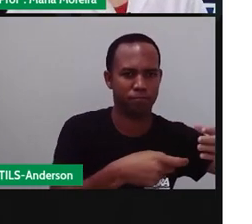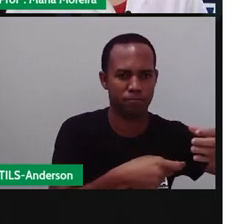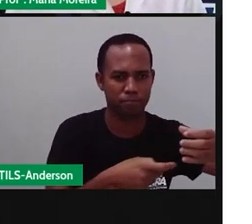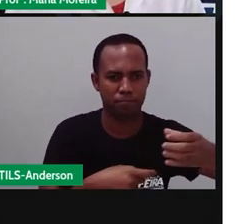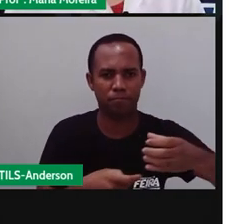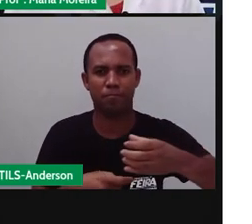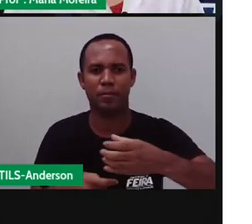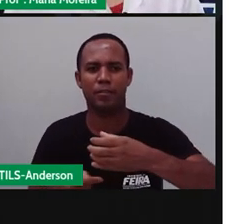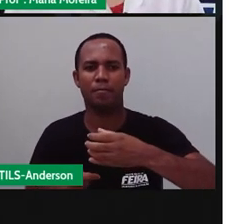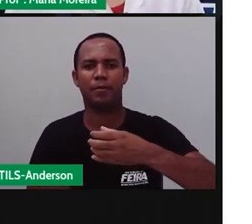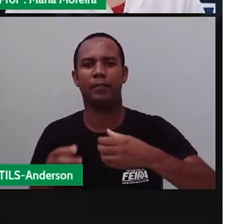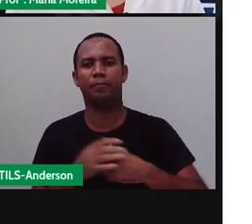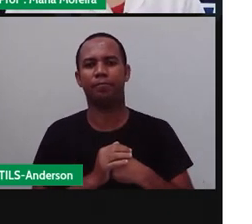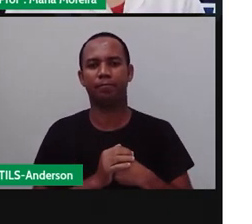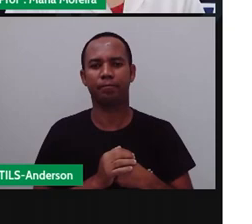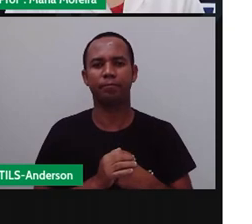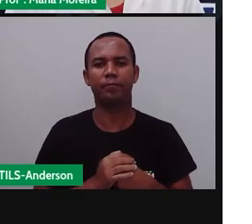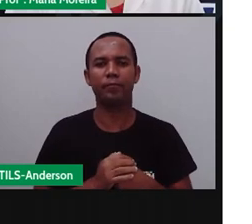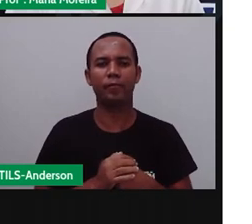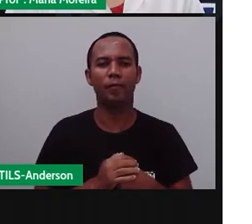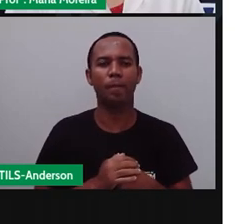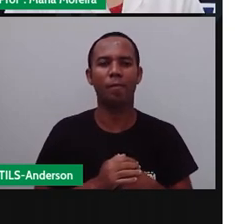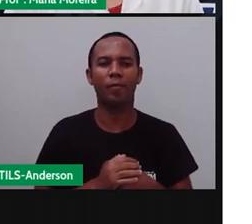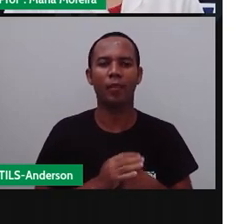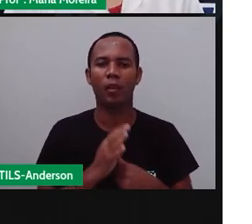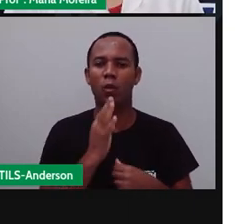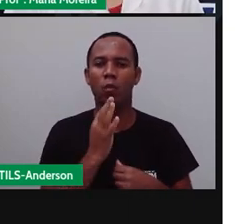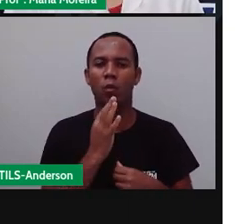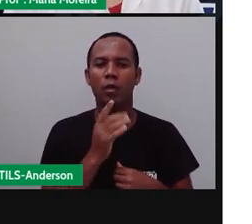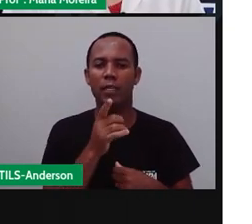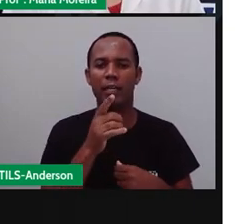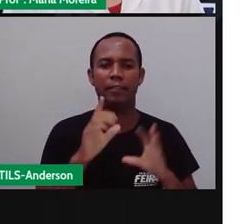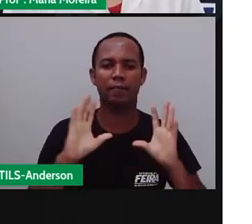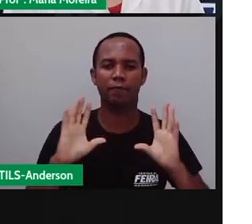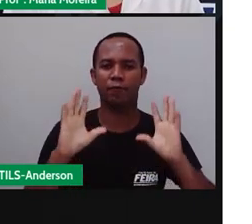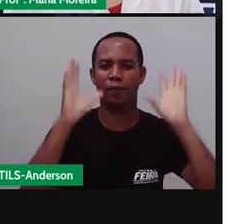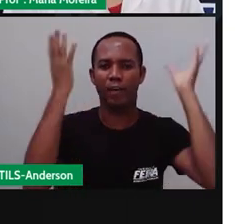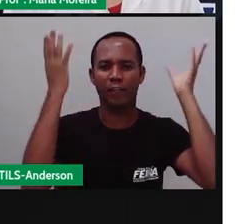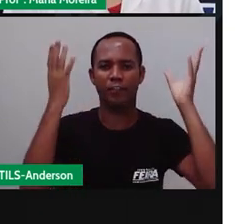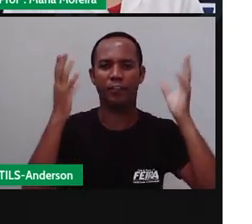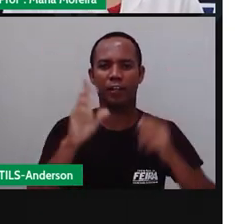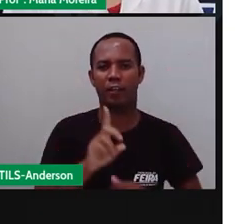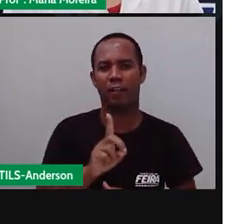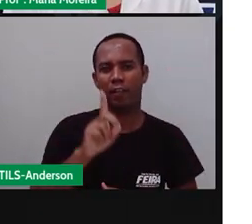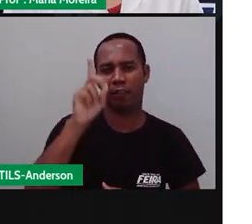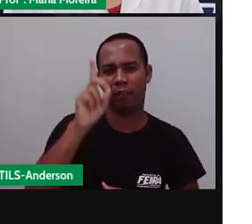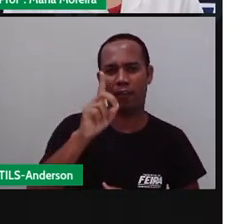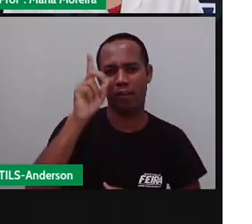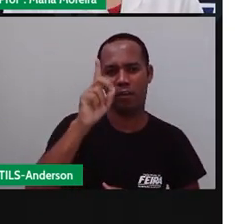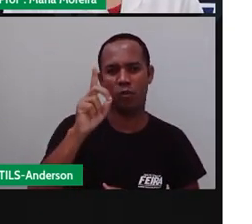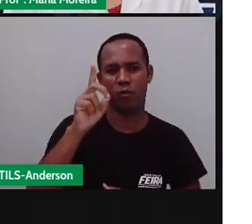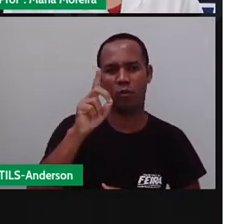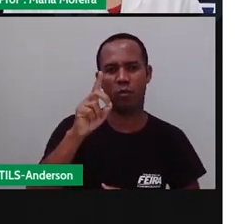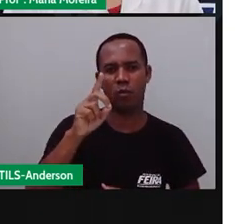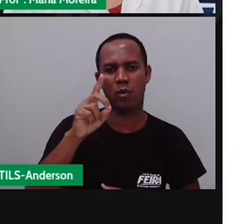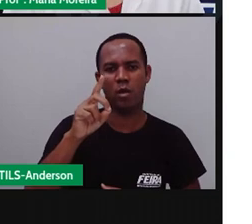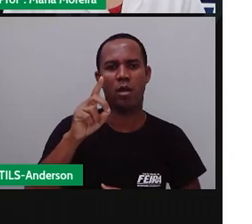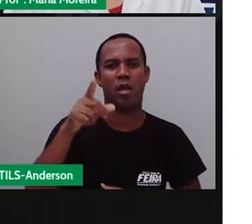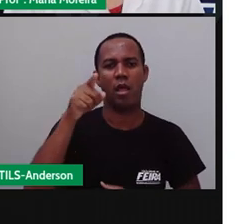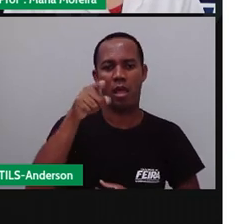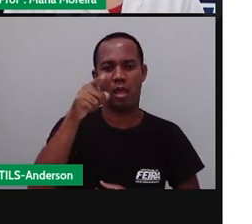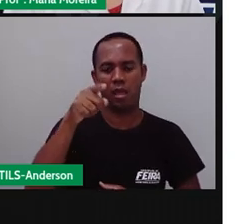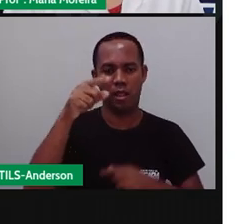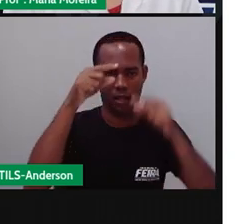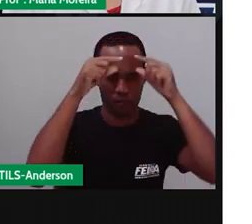Em um festival conhecido como Saturnália, o deus romano da agricultura Saturno